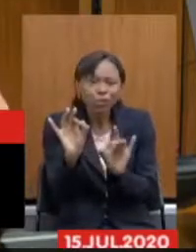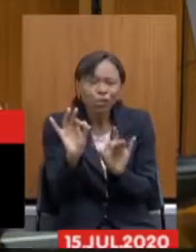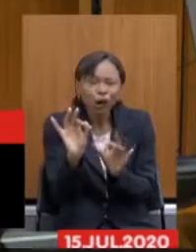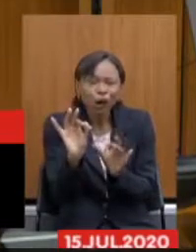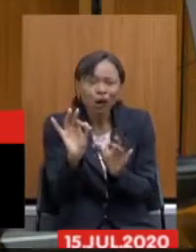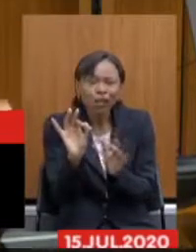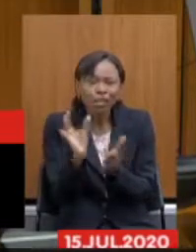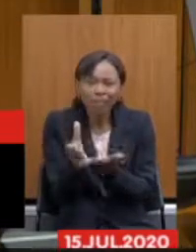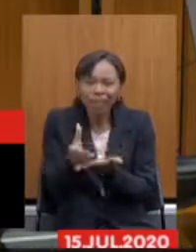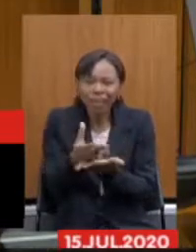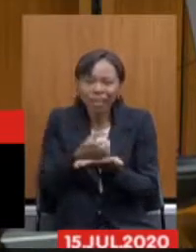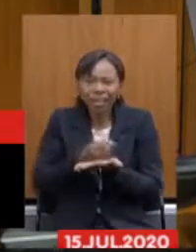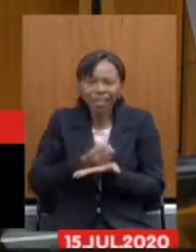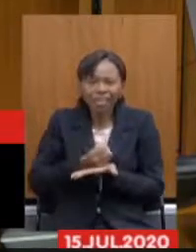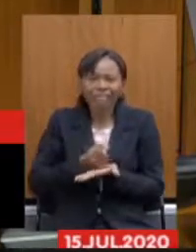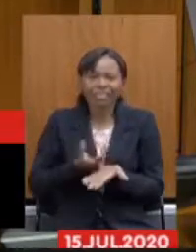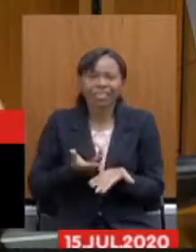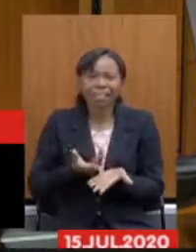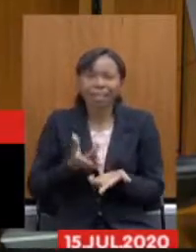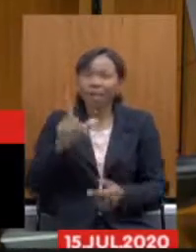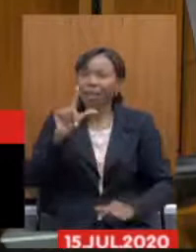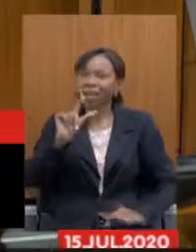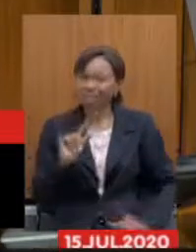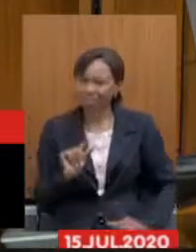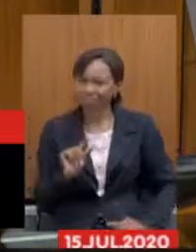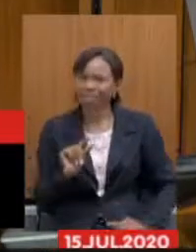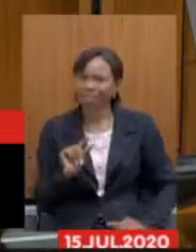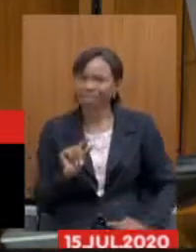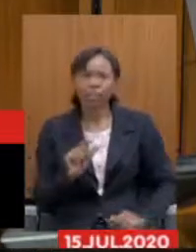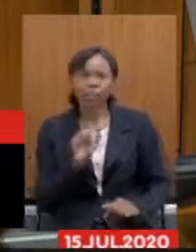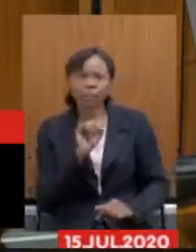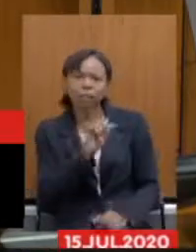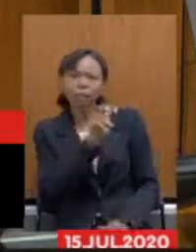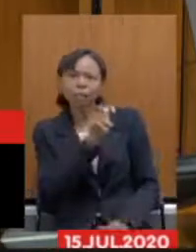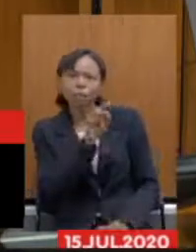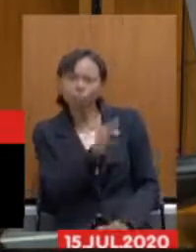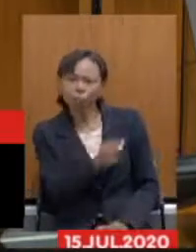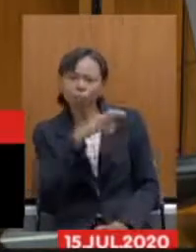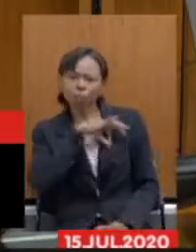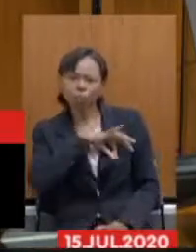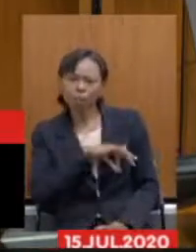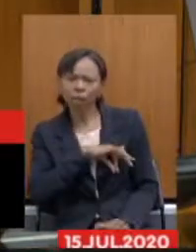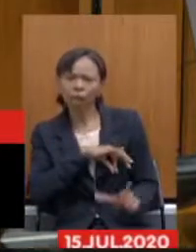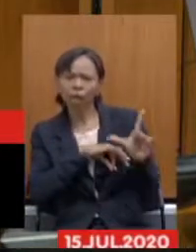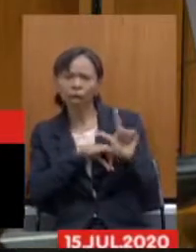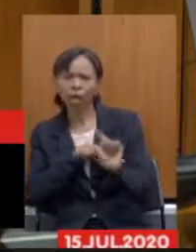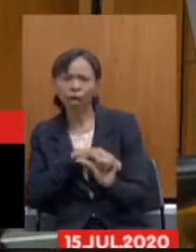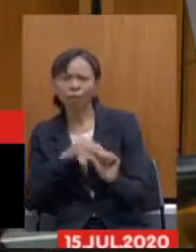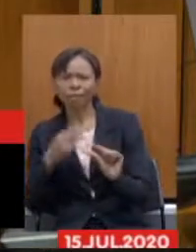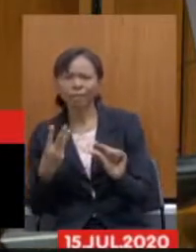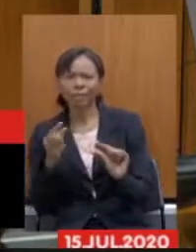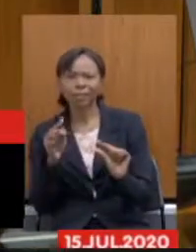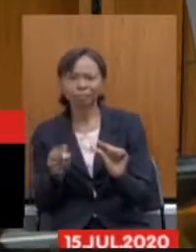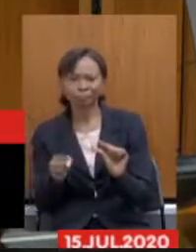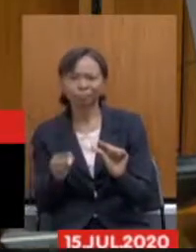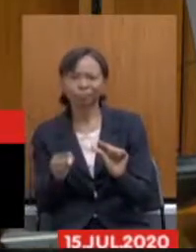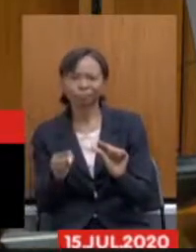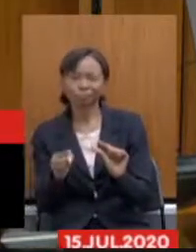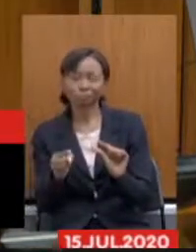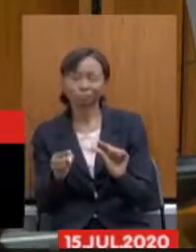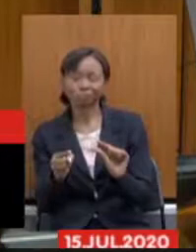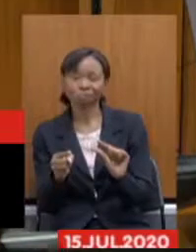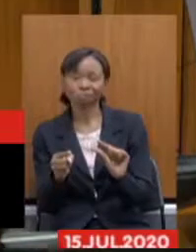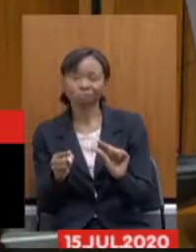cai de novo então se a gente colocar aqui um servidor que ganha 5 mil só nesse cálculo já cai para 3 aí